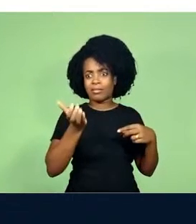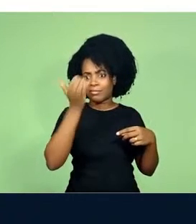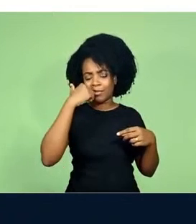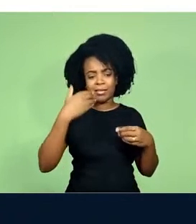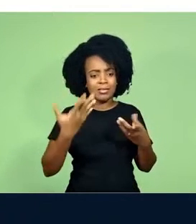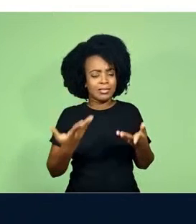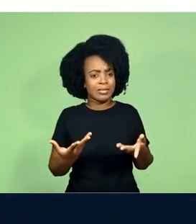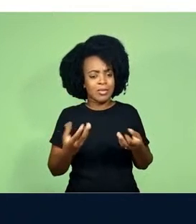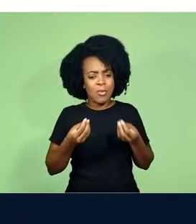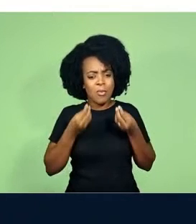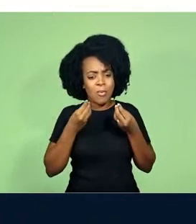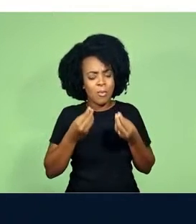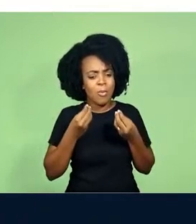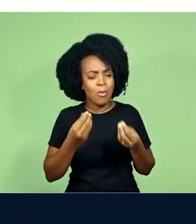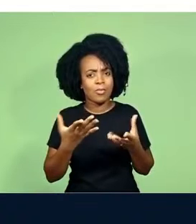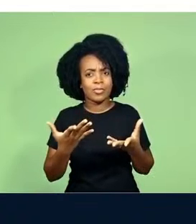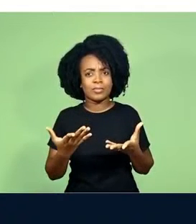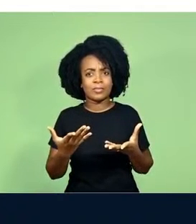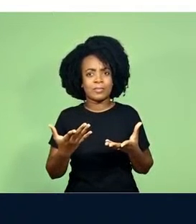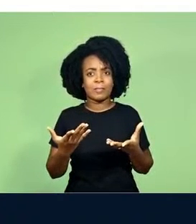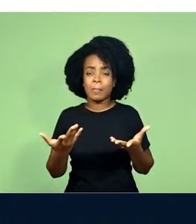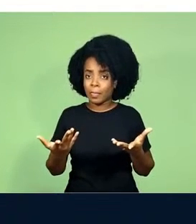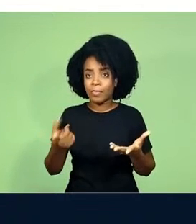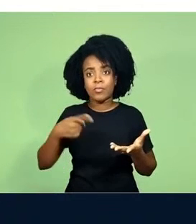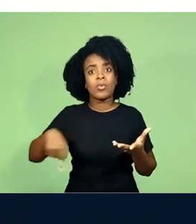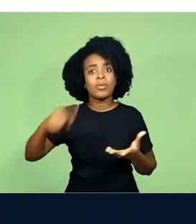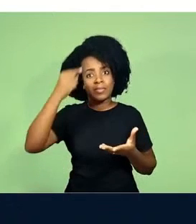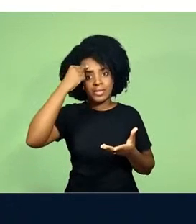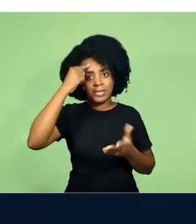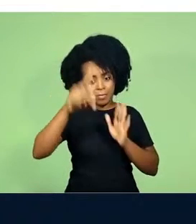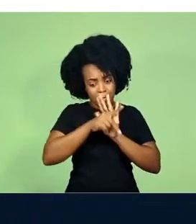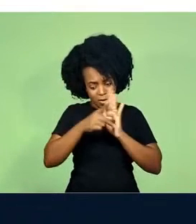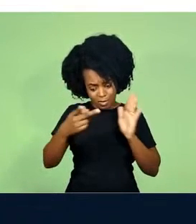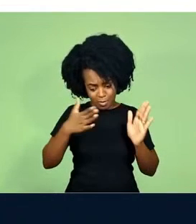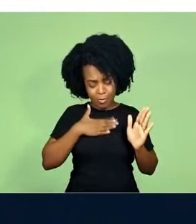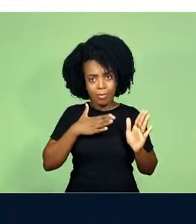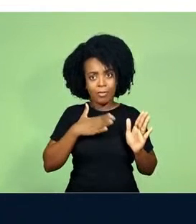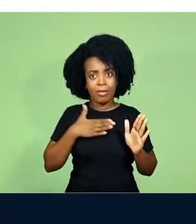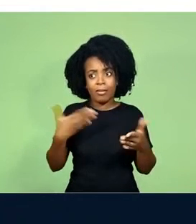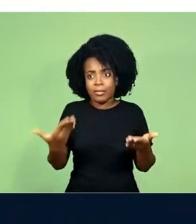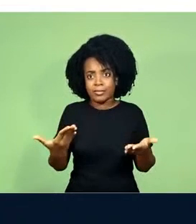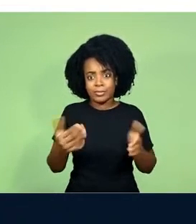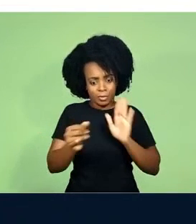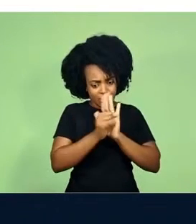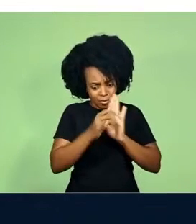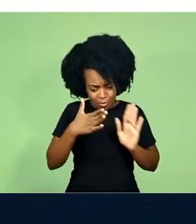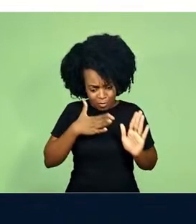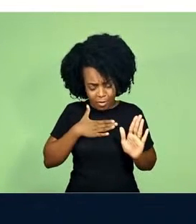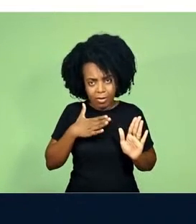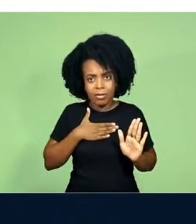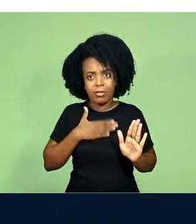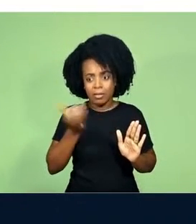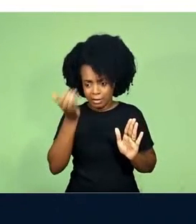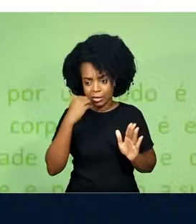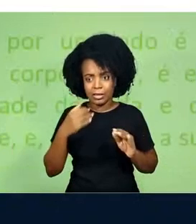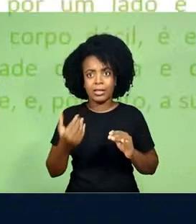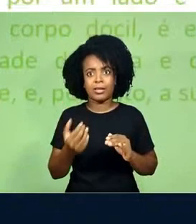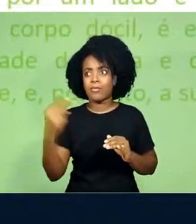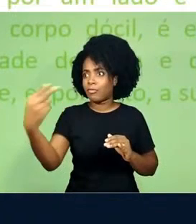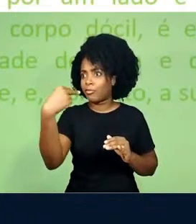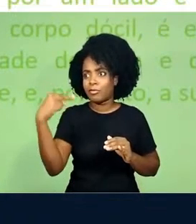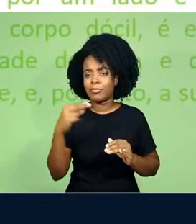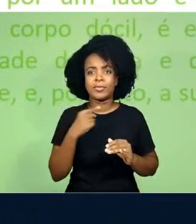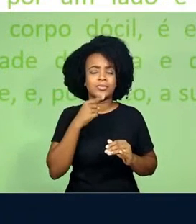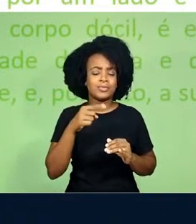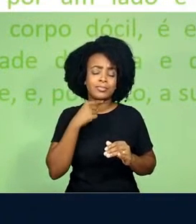essa interioridade, o qual supomos pertencer apenas a nós, e como definidor de nossa identidade. O outro